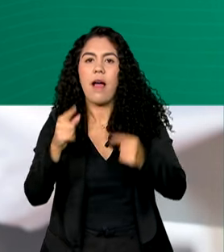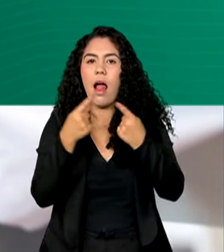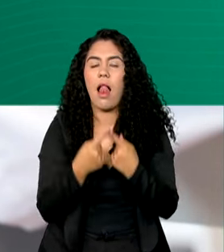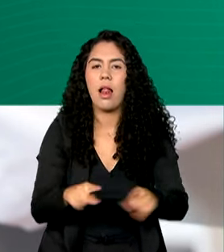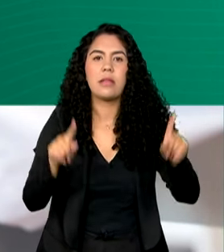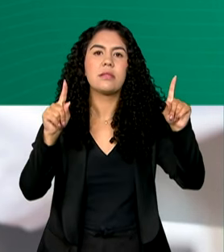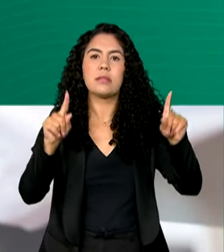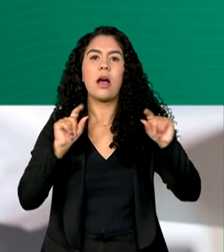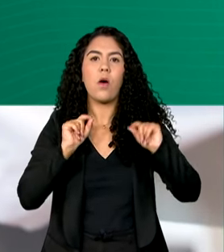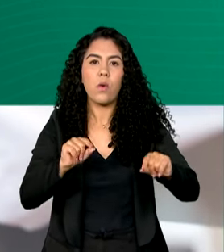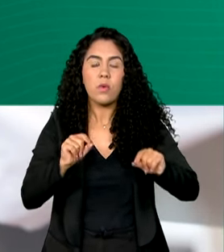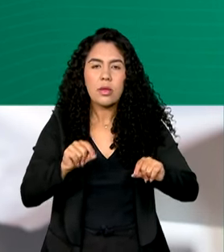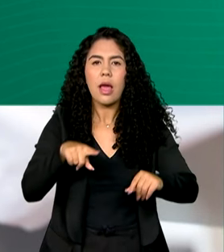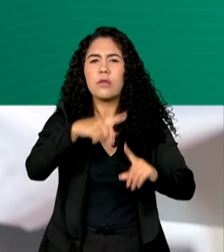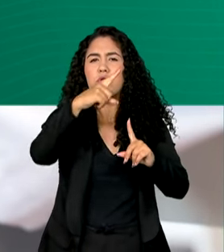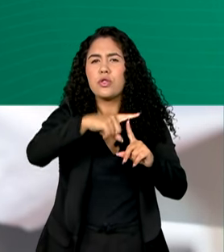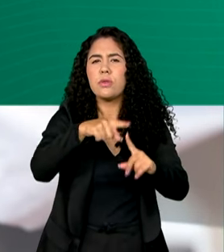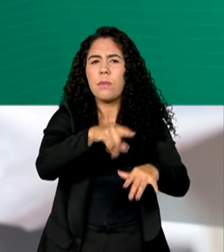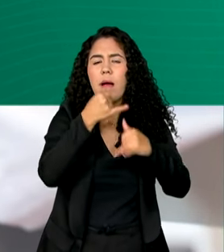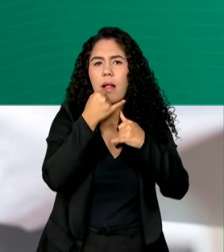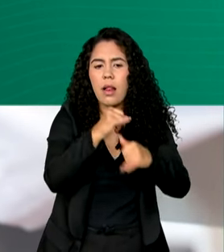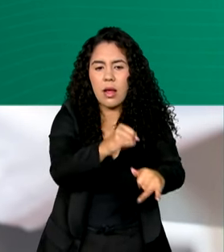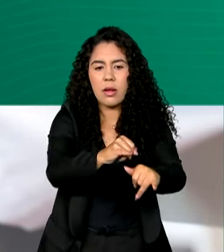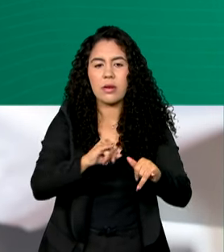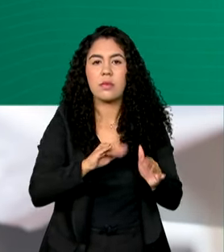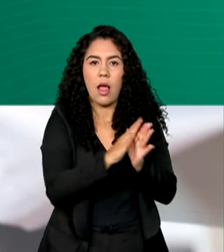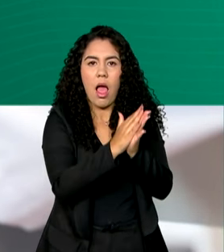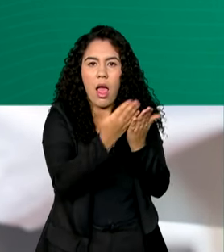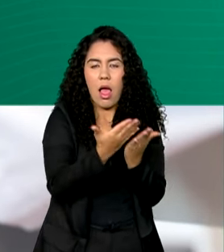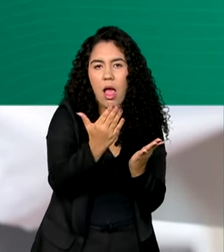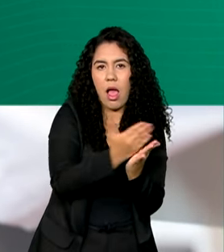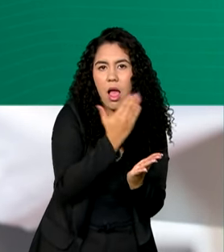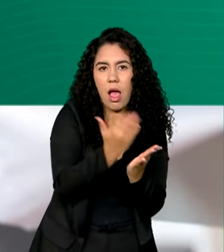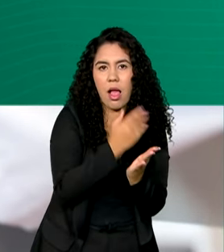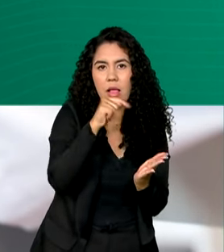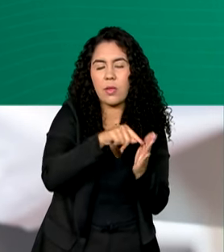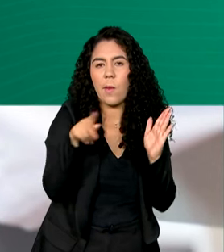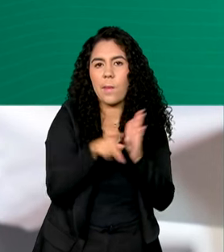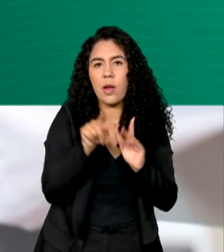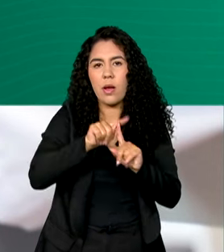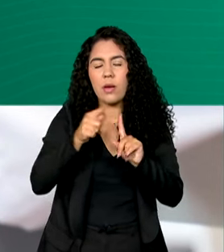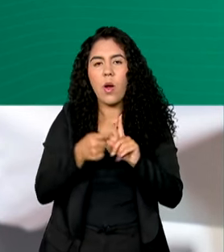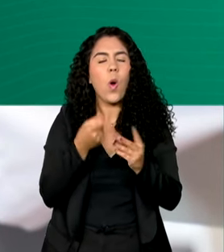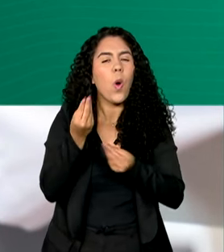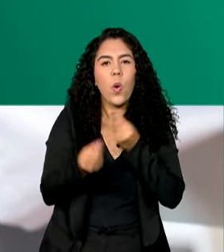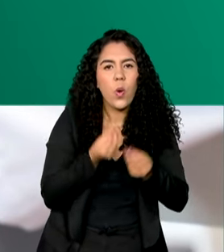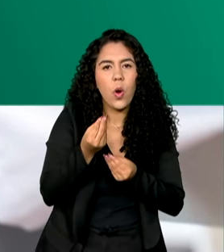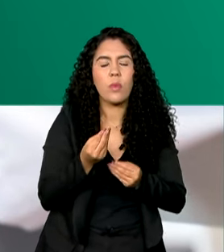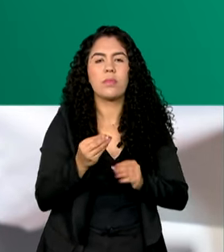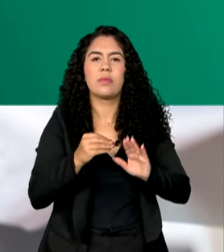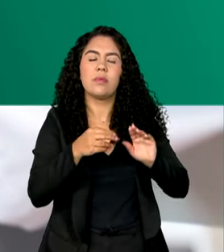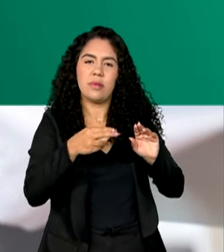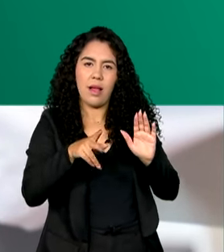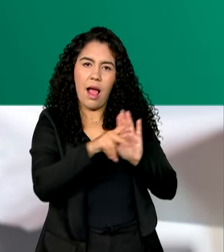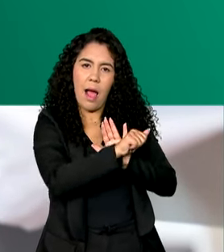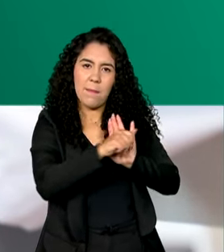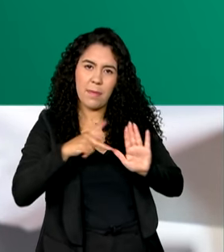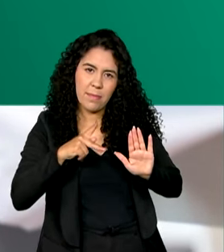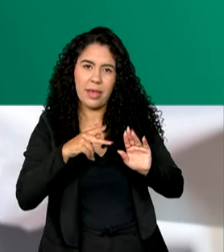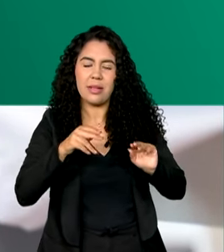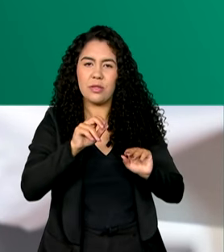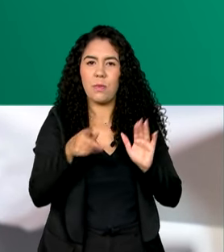uma versão eletrônica da cadeneta da gestante por meio do aplicativo Meu SUS Digital.